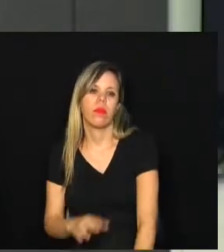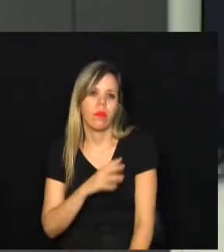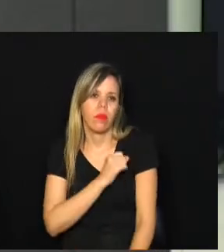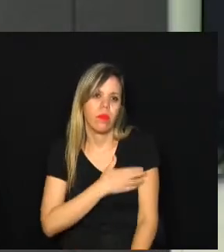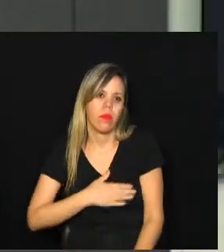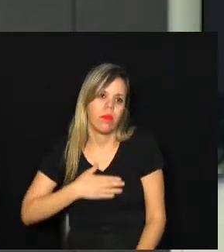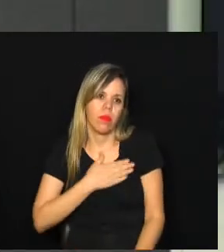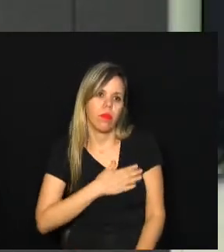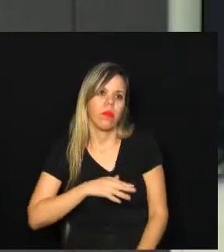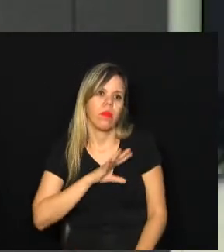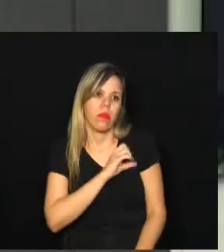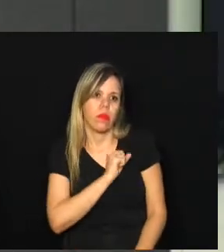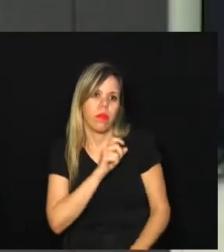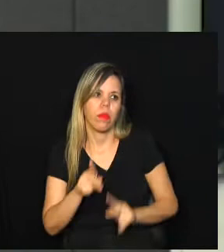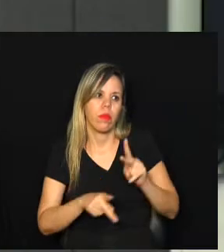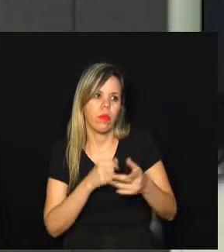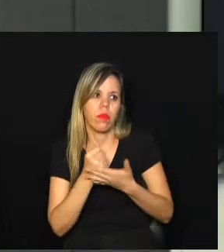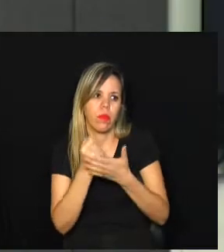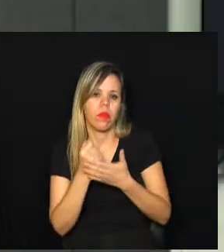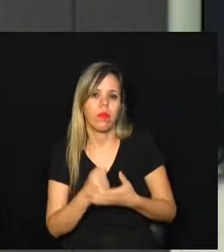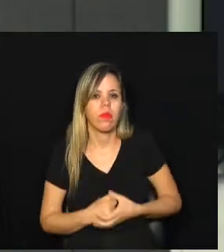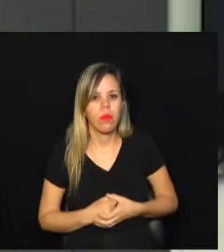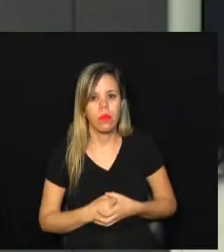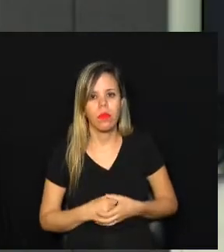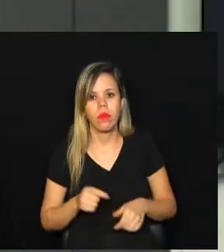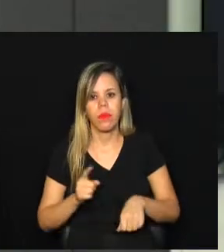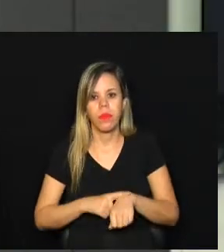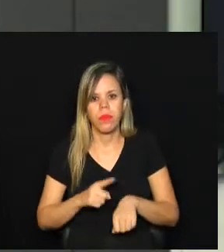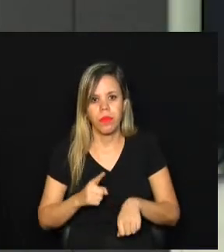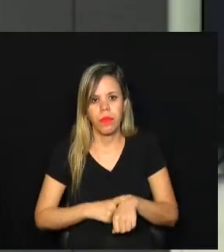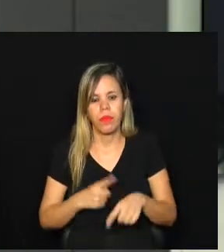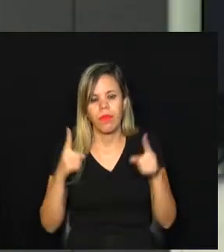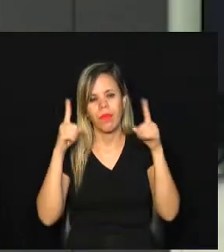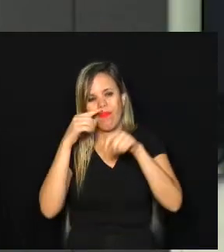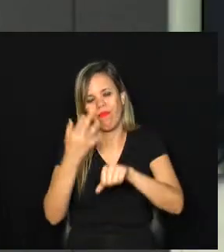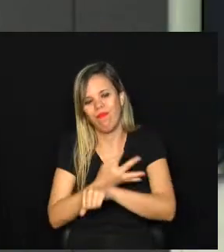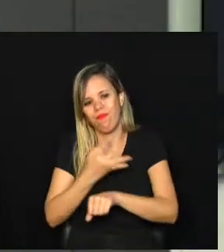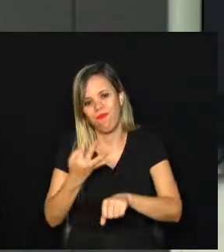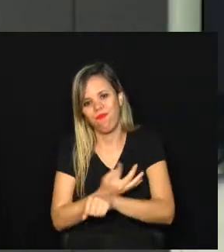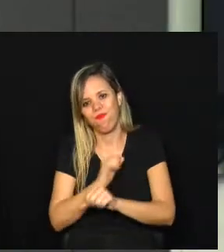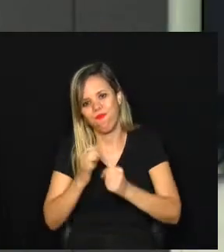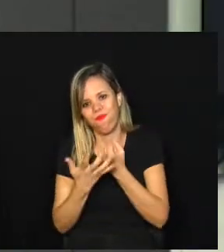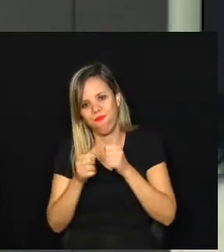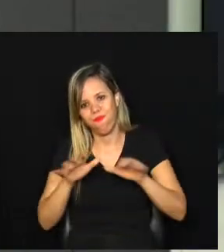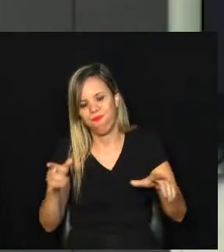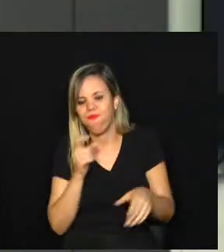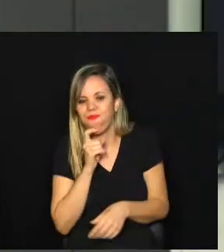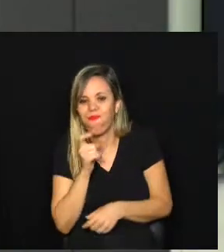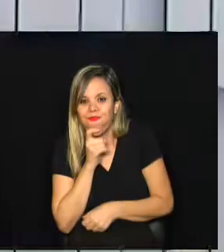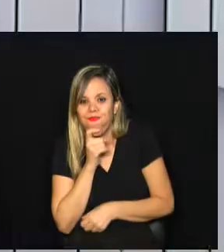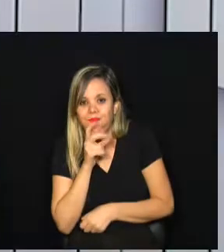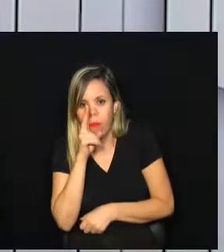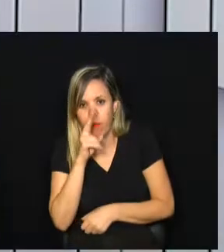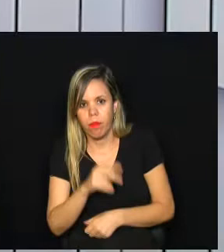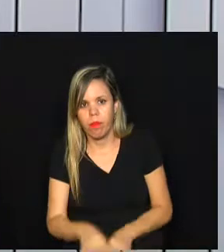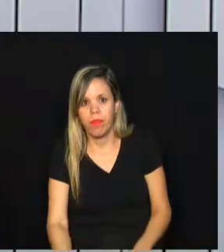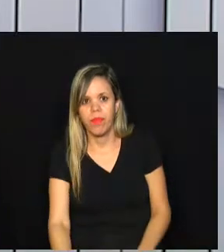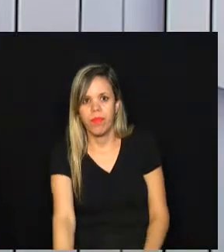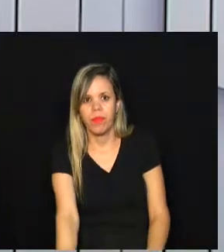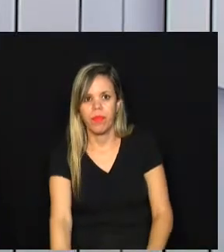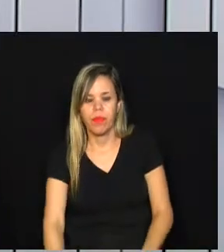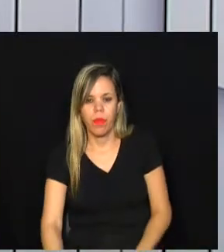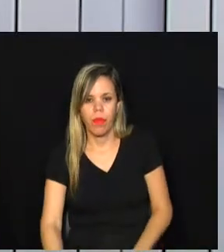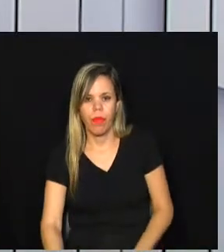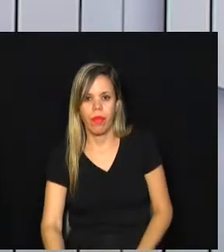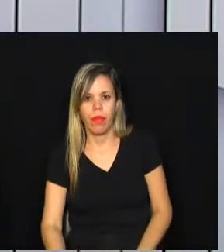próximo, uma campanha que vem num momento muito complicado de pandemia e de um frio excessivo. E olha